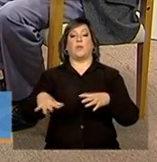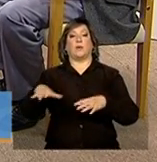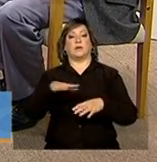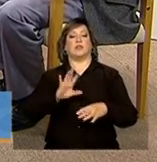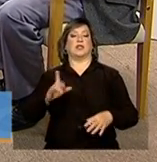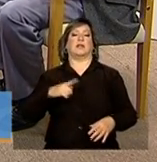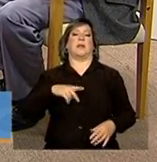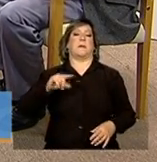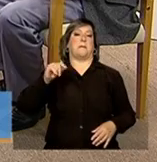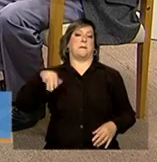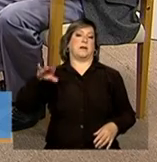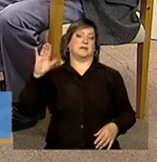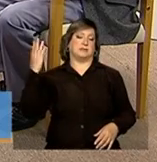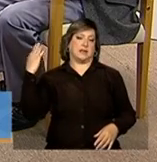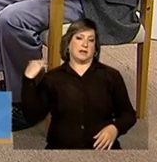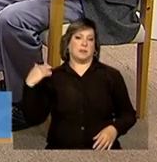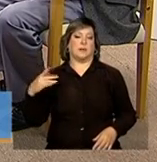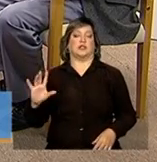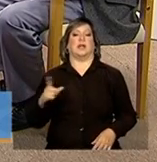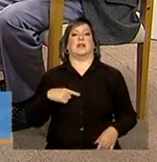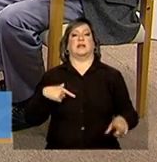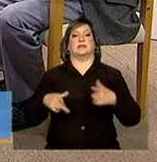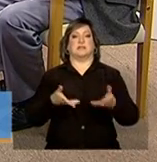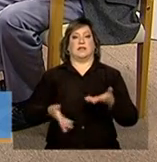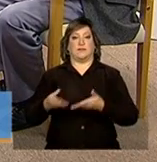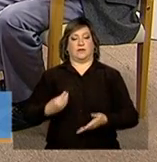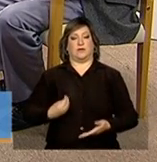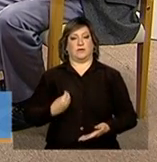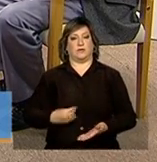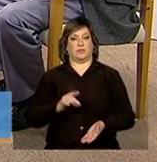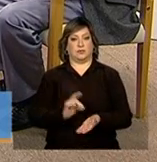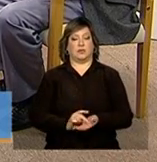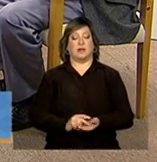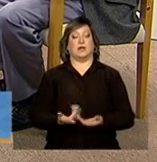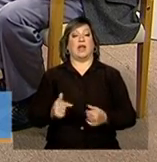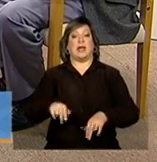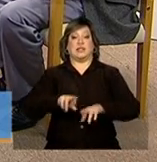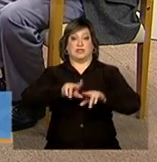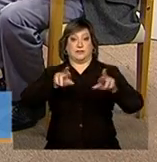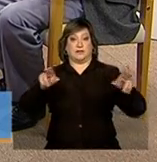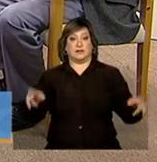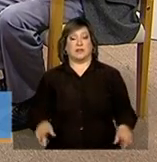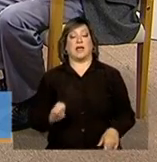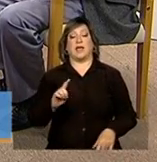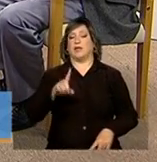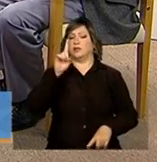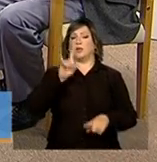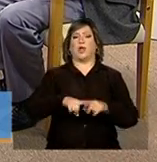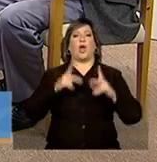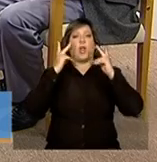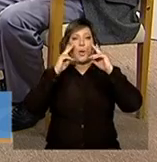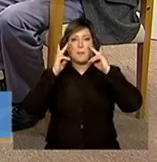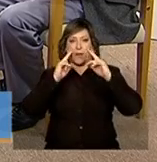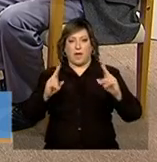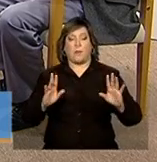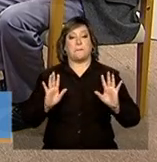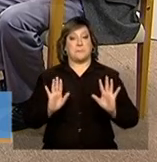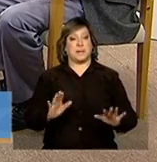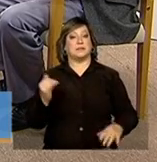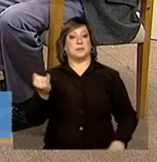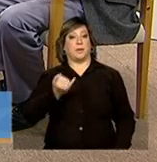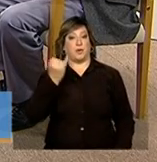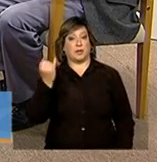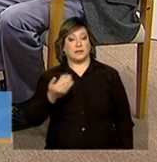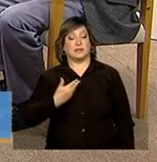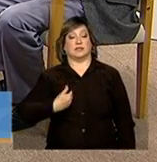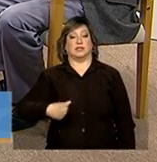há mais tempo, que já tem um serviço consolidado. Então, essas diferenças, elas são absolutamente normais, mas é importante que a